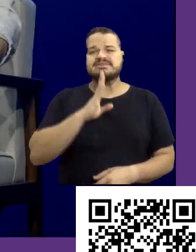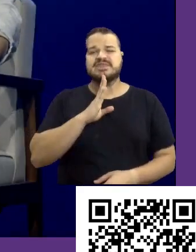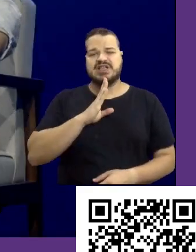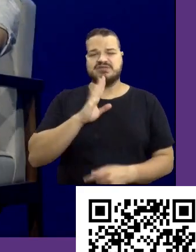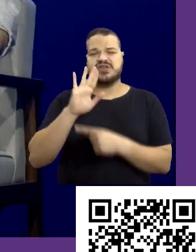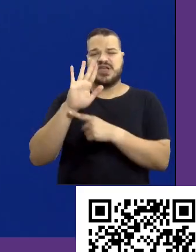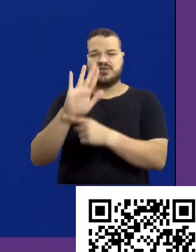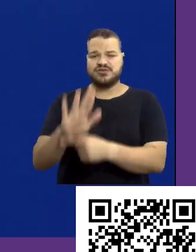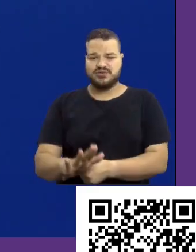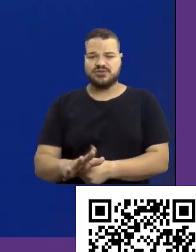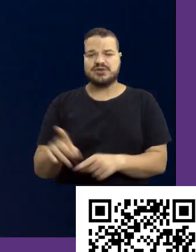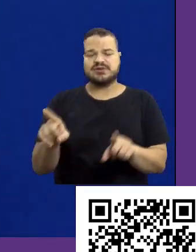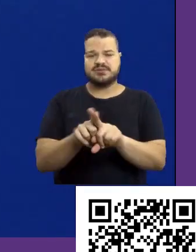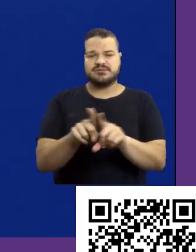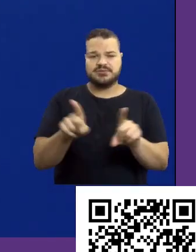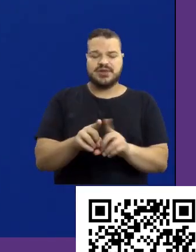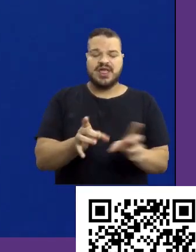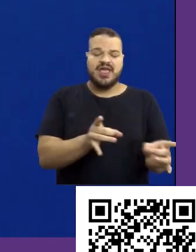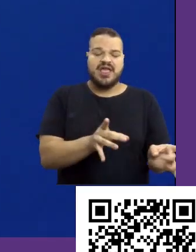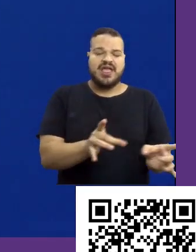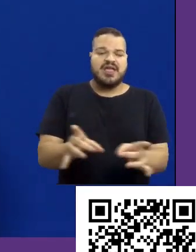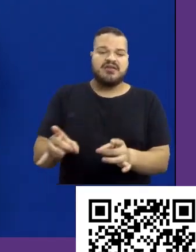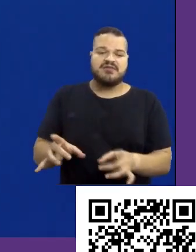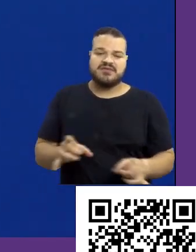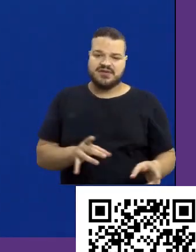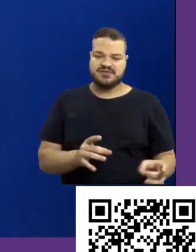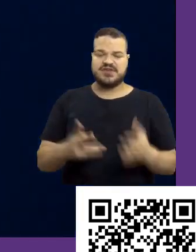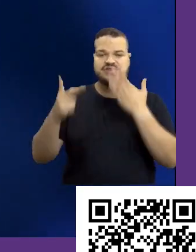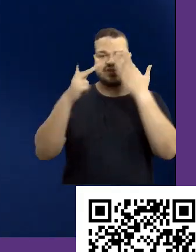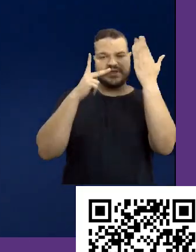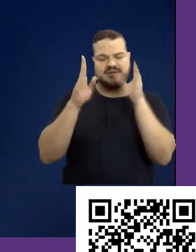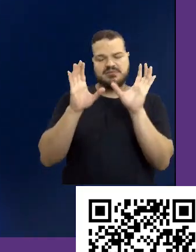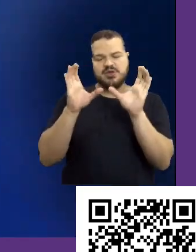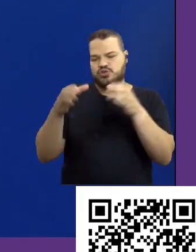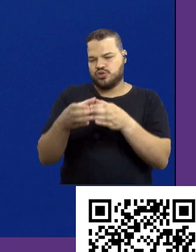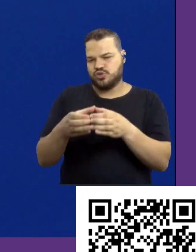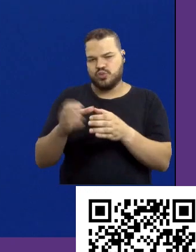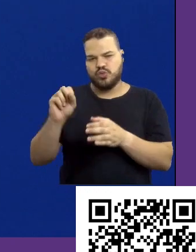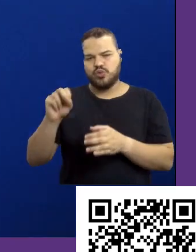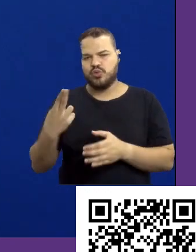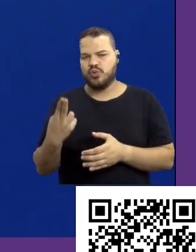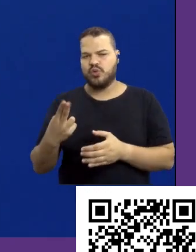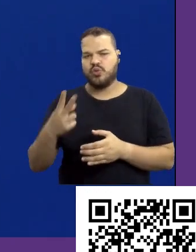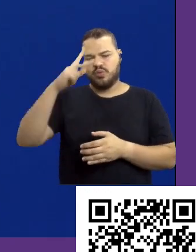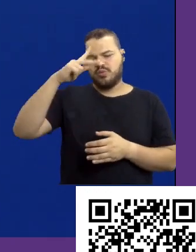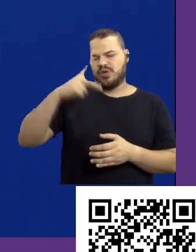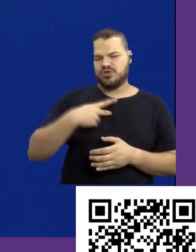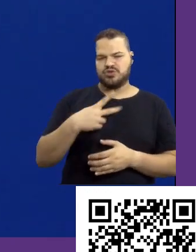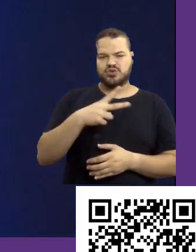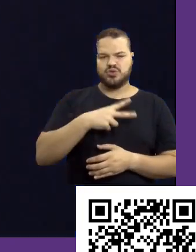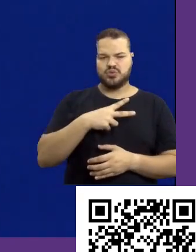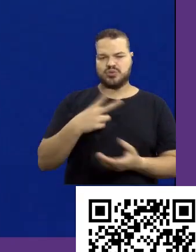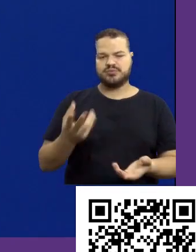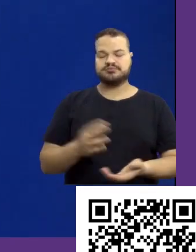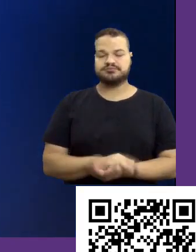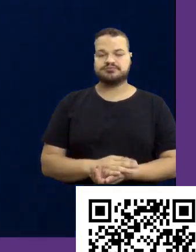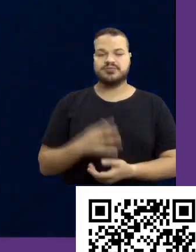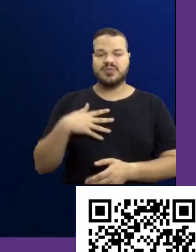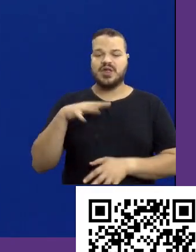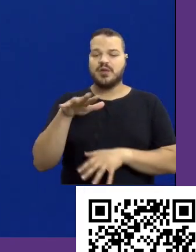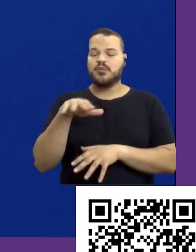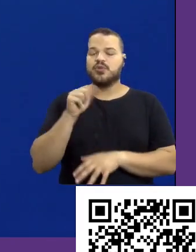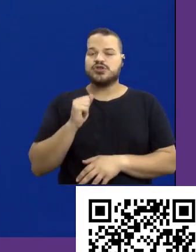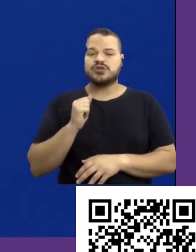também. Investir, de fato, em terapias, seja em grupos, seja individuais. Então, eu super concordo, eu acho que buscar esses